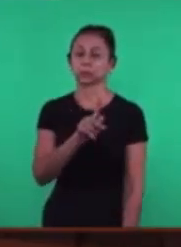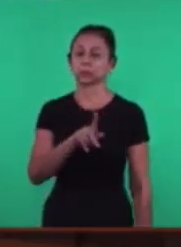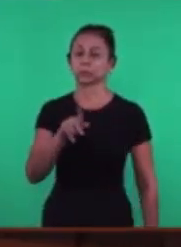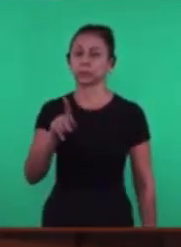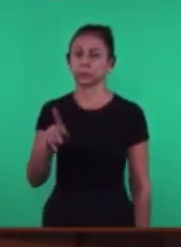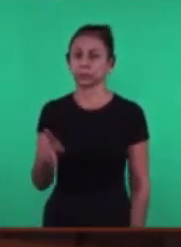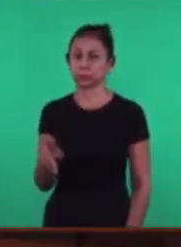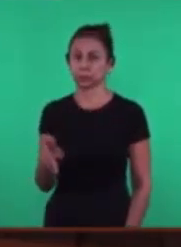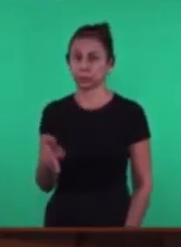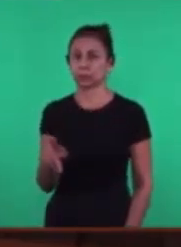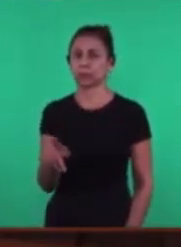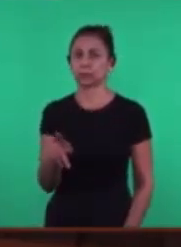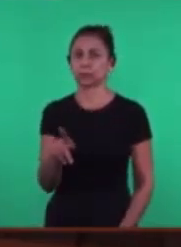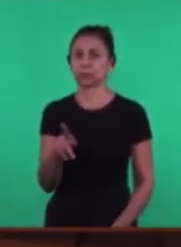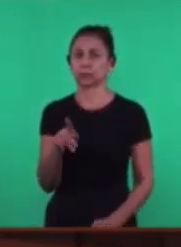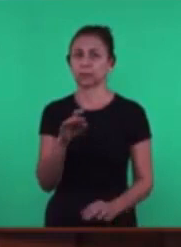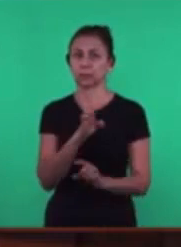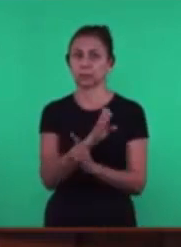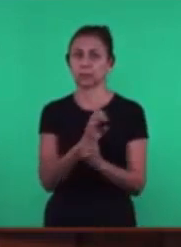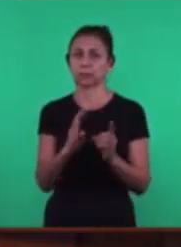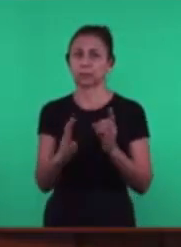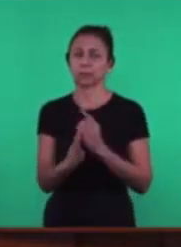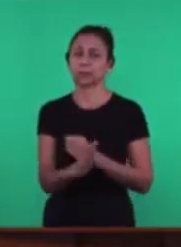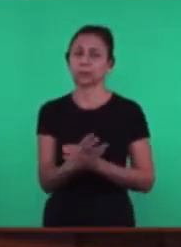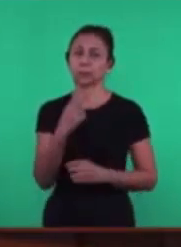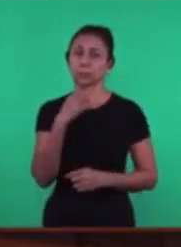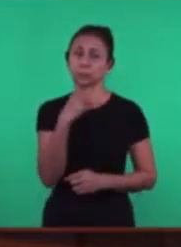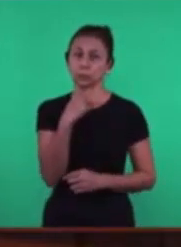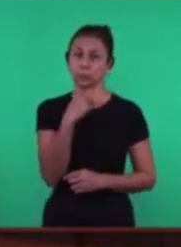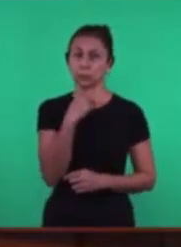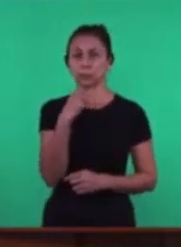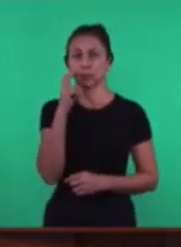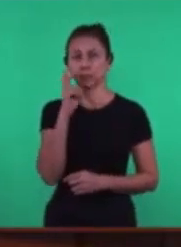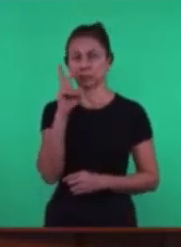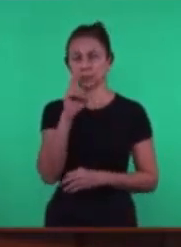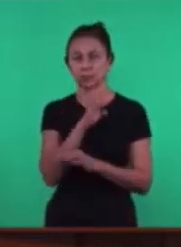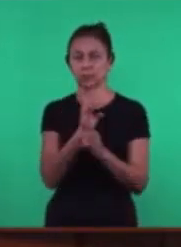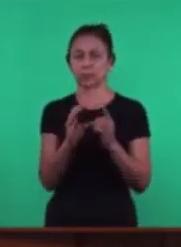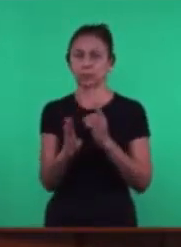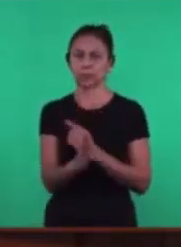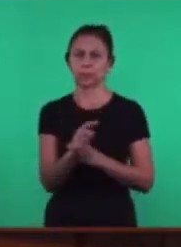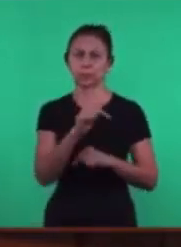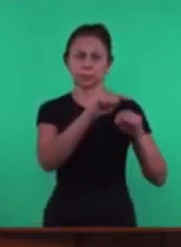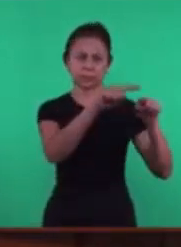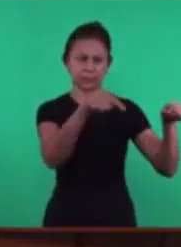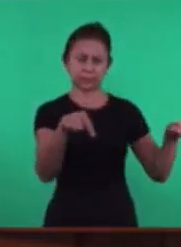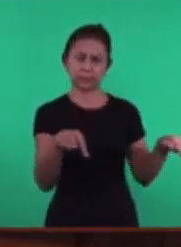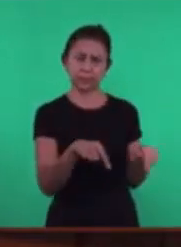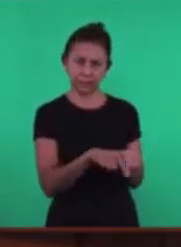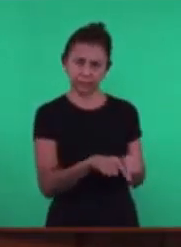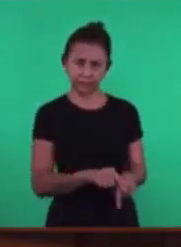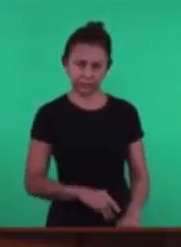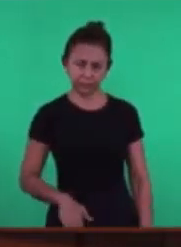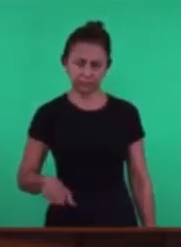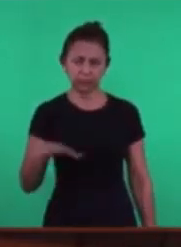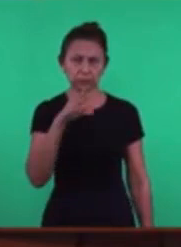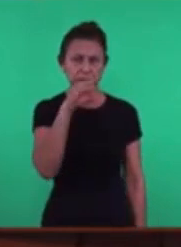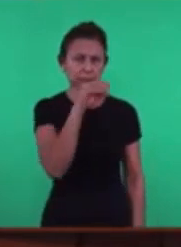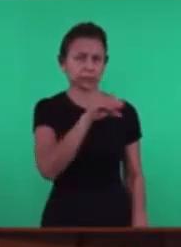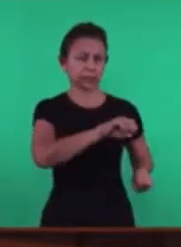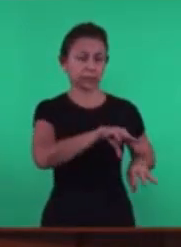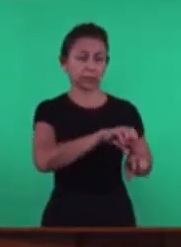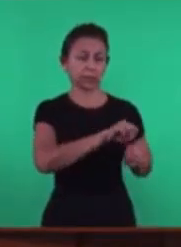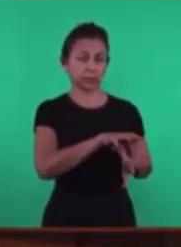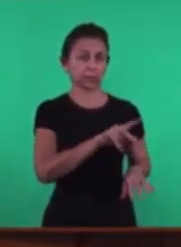Podem assistir a escola bíblica Dominical Porque elas estão responsáveis Para o